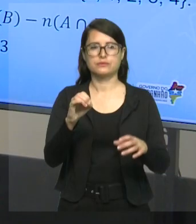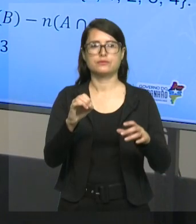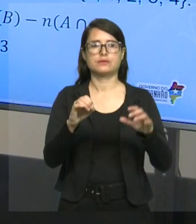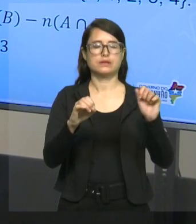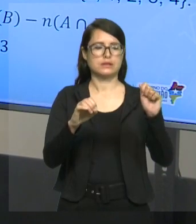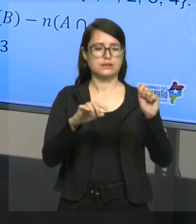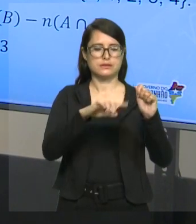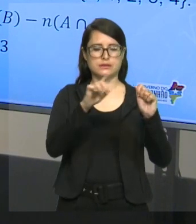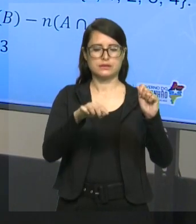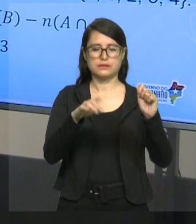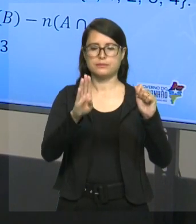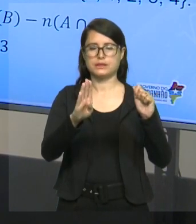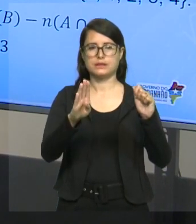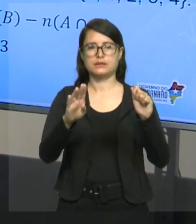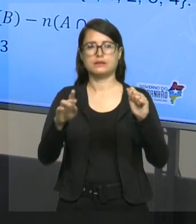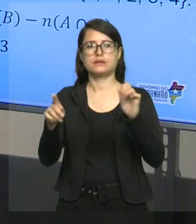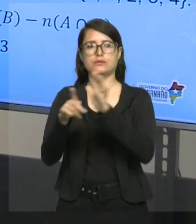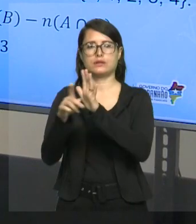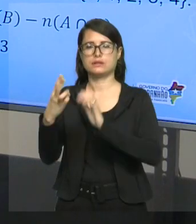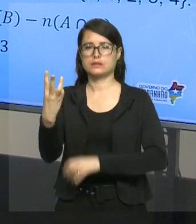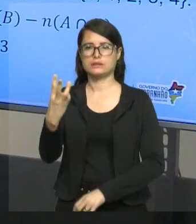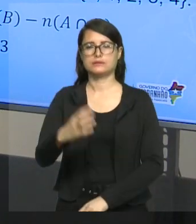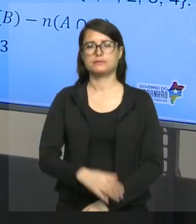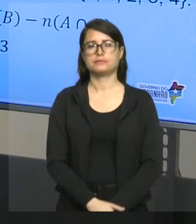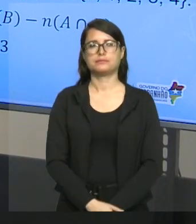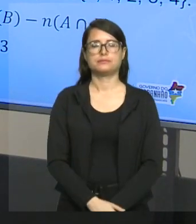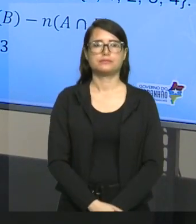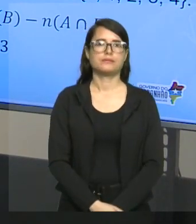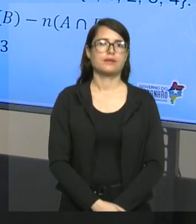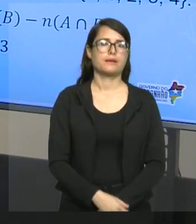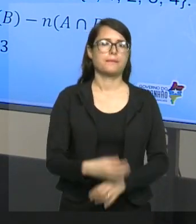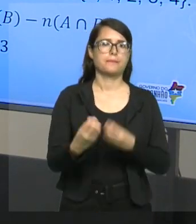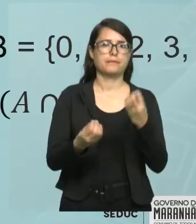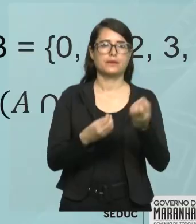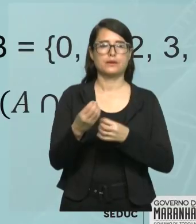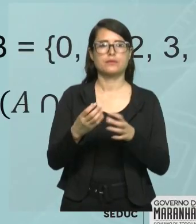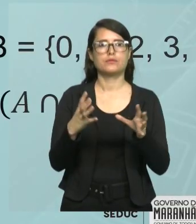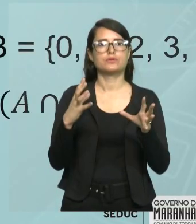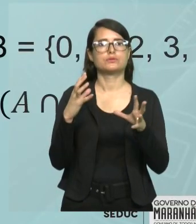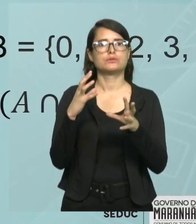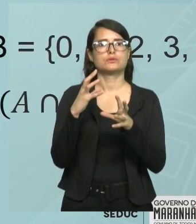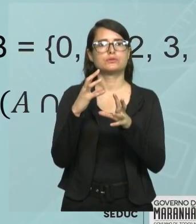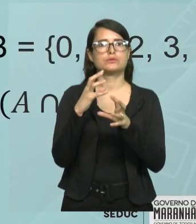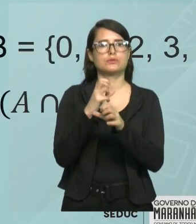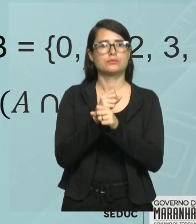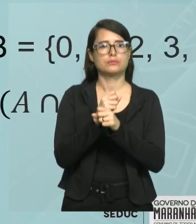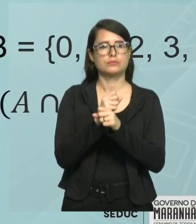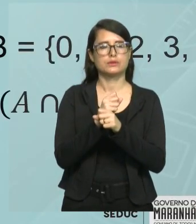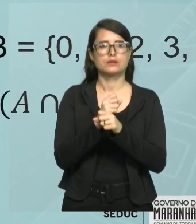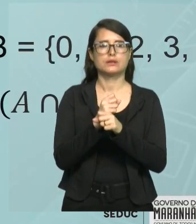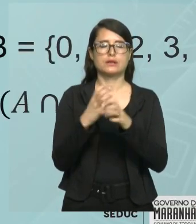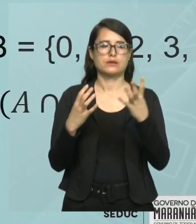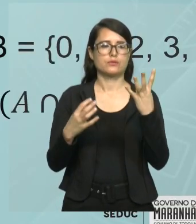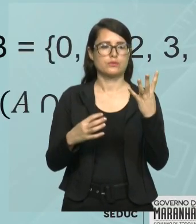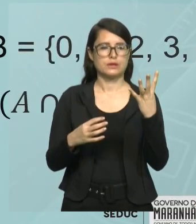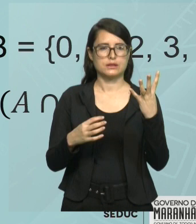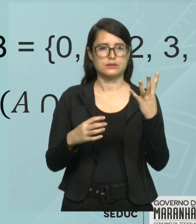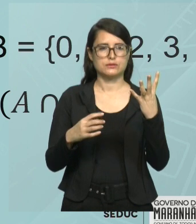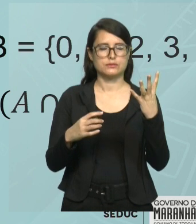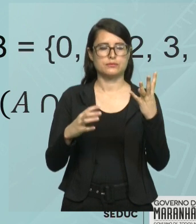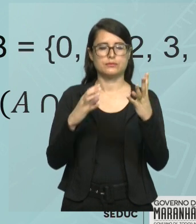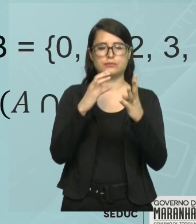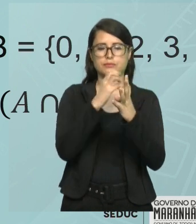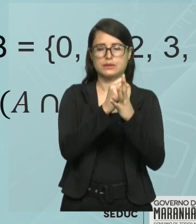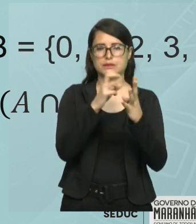a interseção. Turma, pensa bem, se eu fosse somar quatro com cinco, daria nove,